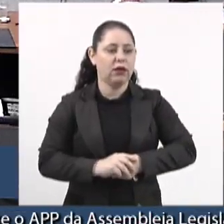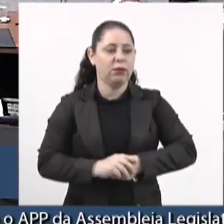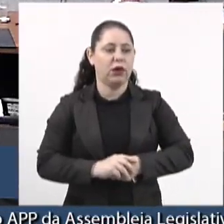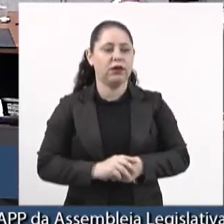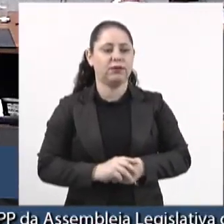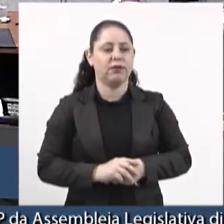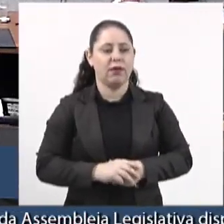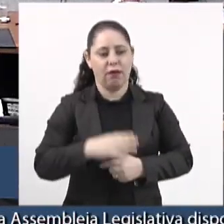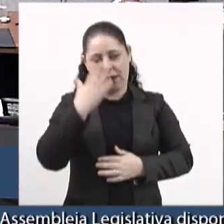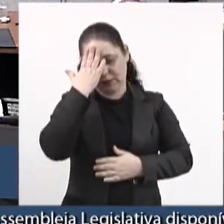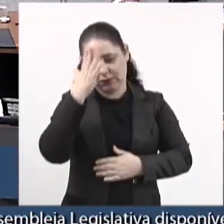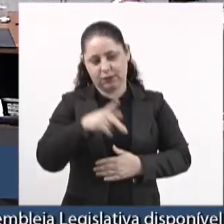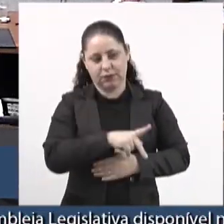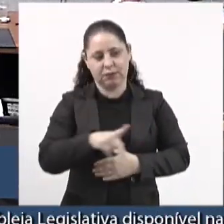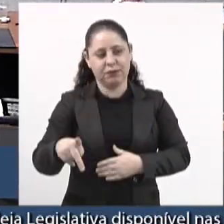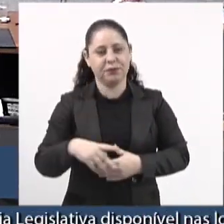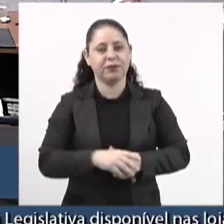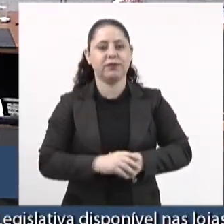Obrigado, presidente.